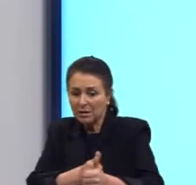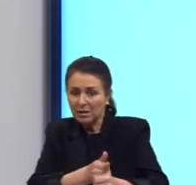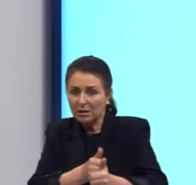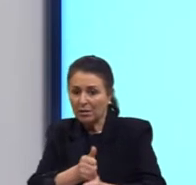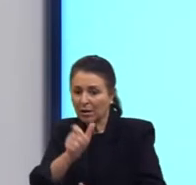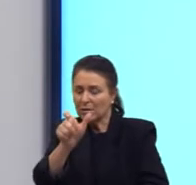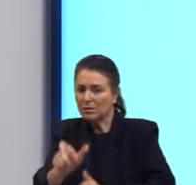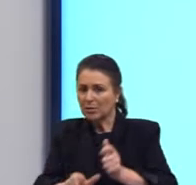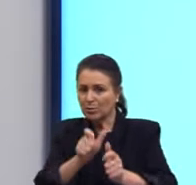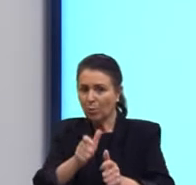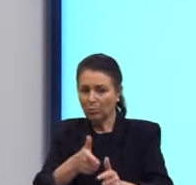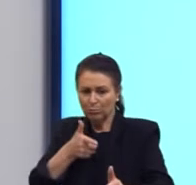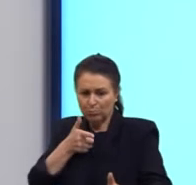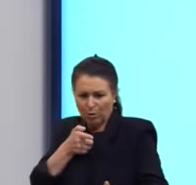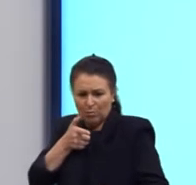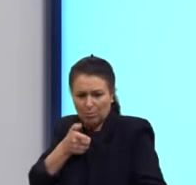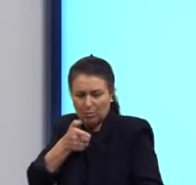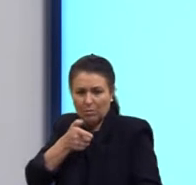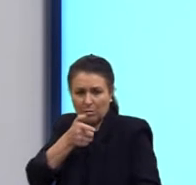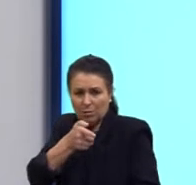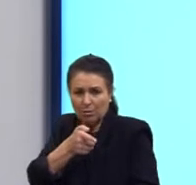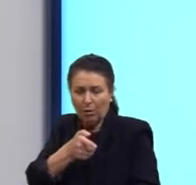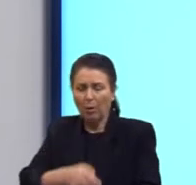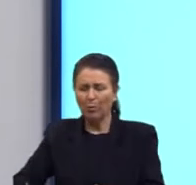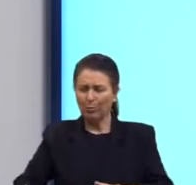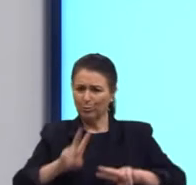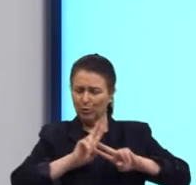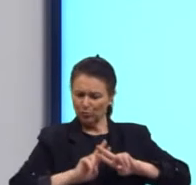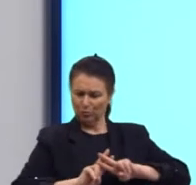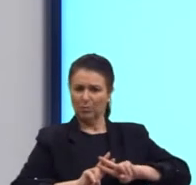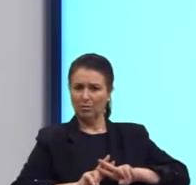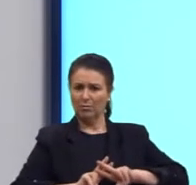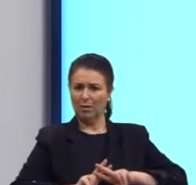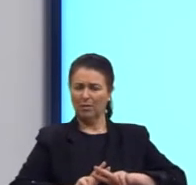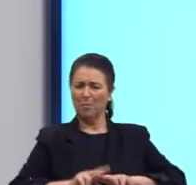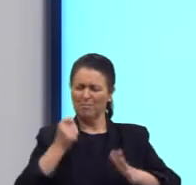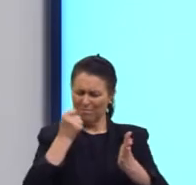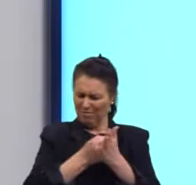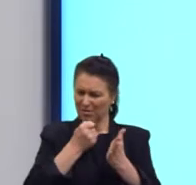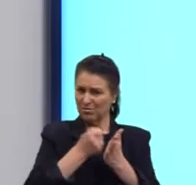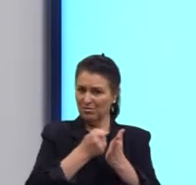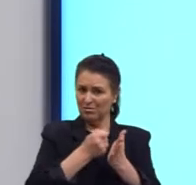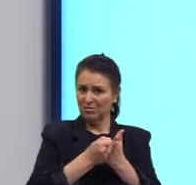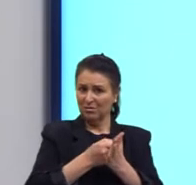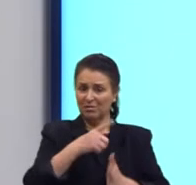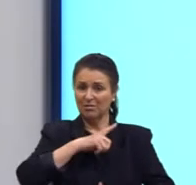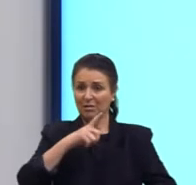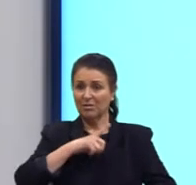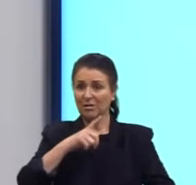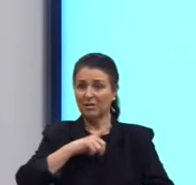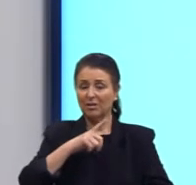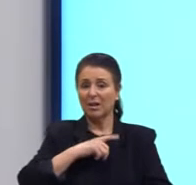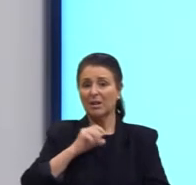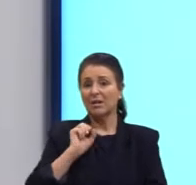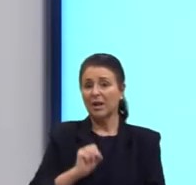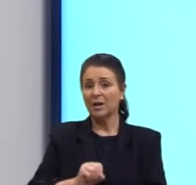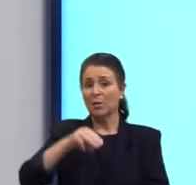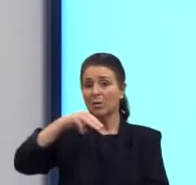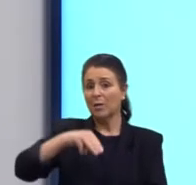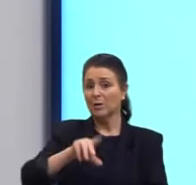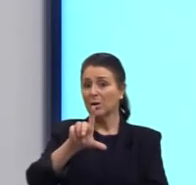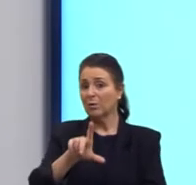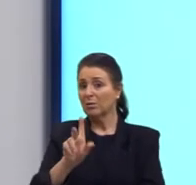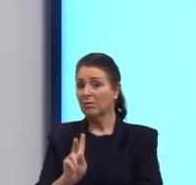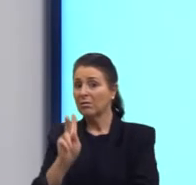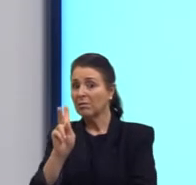por vezes atiravam nessas pessoas, prendiam, espancavam. Aqui a gente tem Martin Luther King e ele